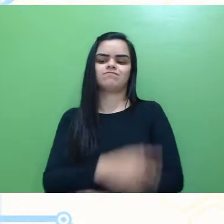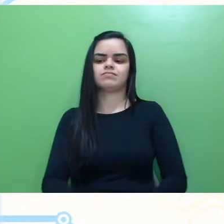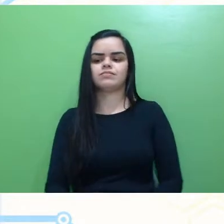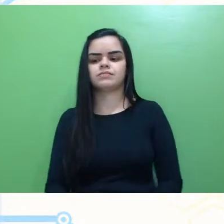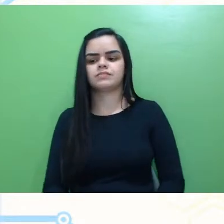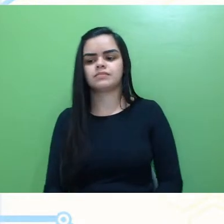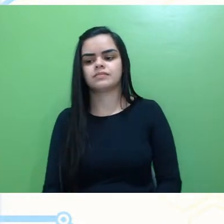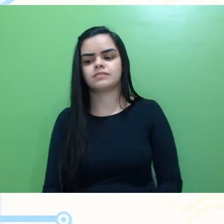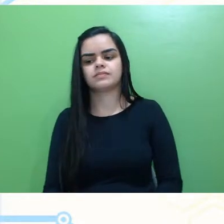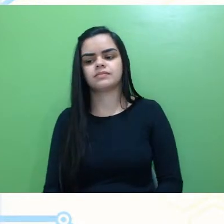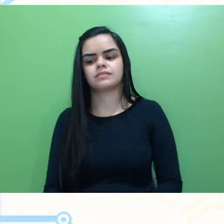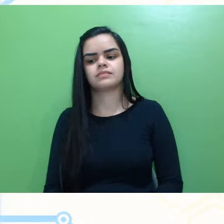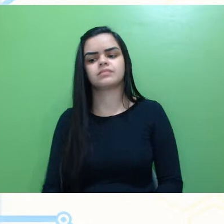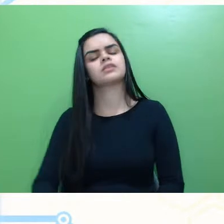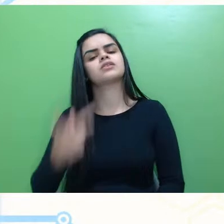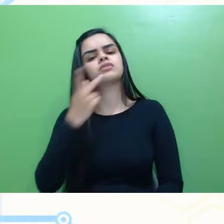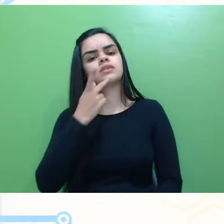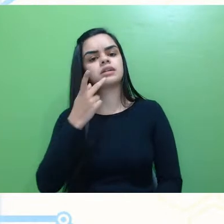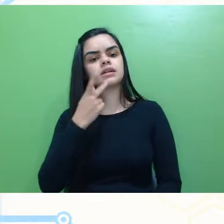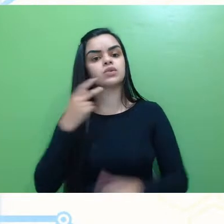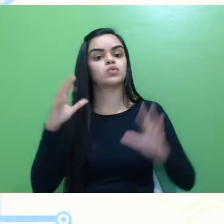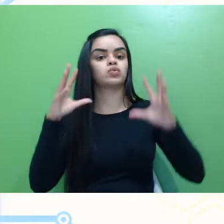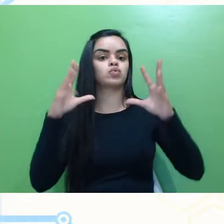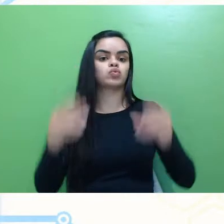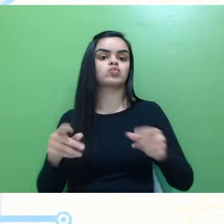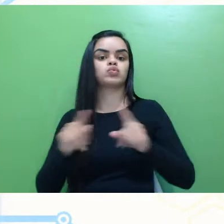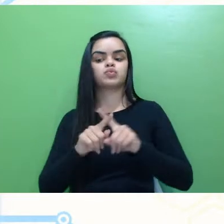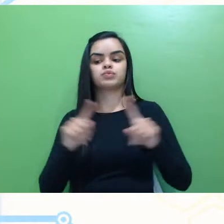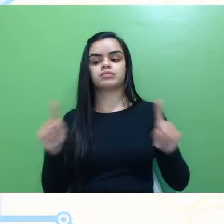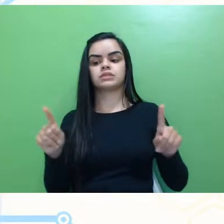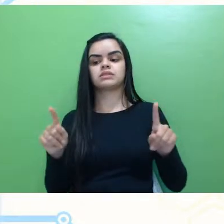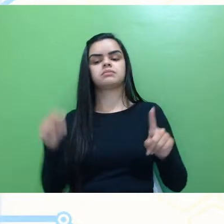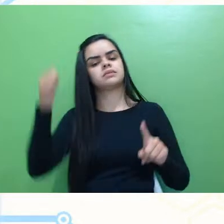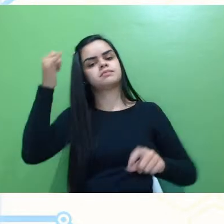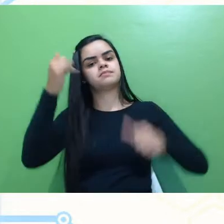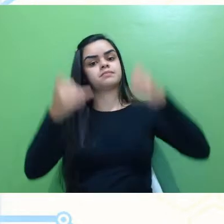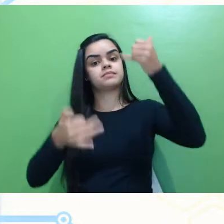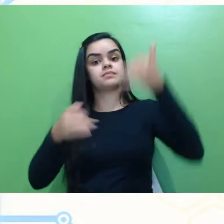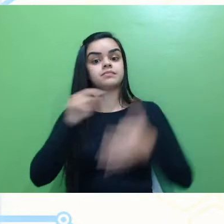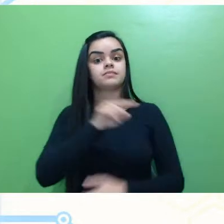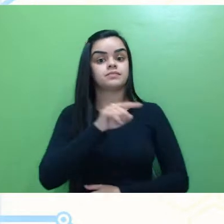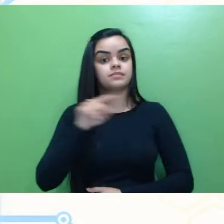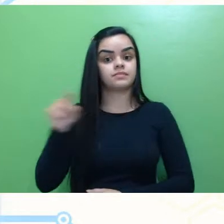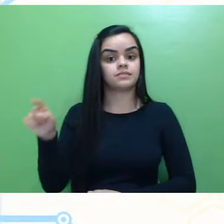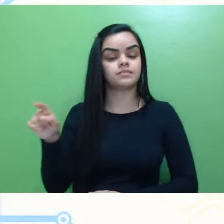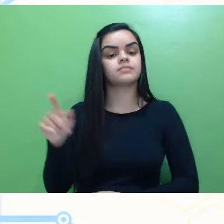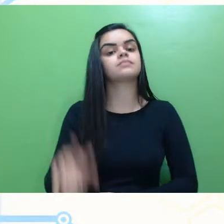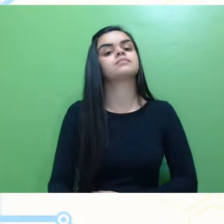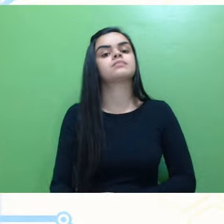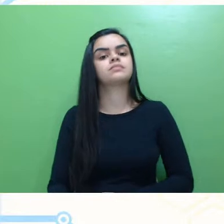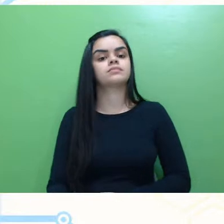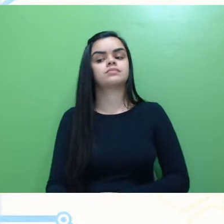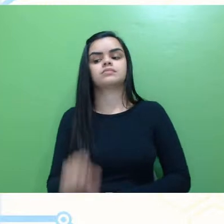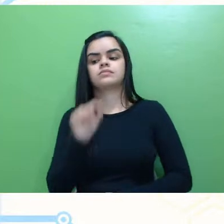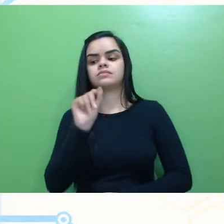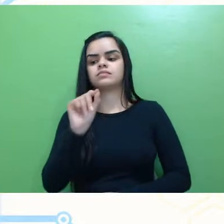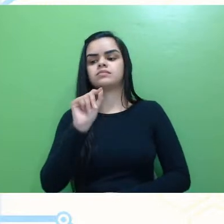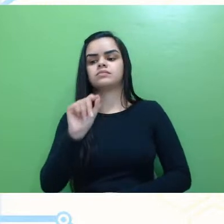então, falei tudo isso, mais para contar um pouco para vocês mesmo, né, de onde veio essa